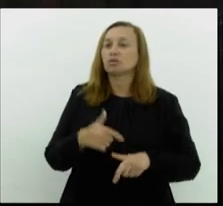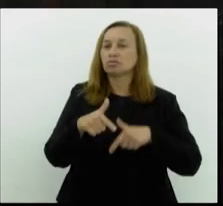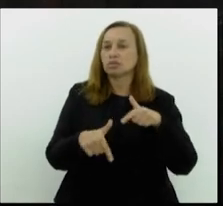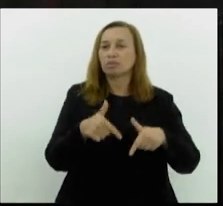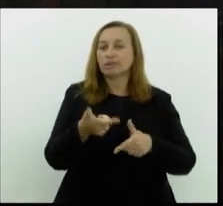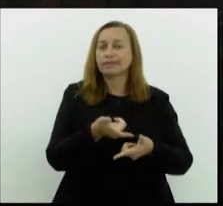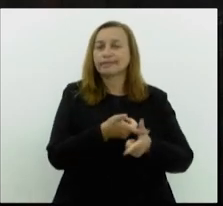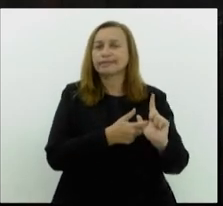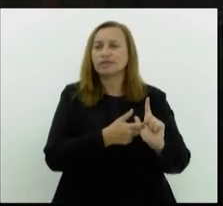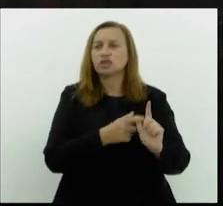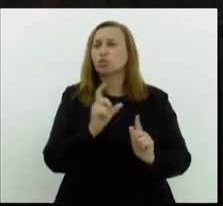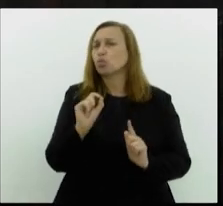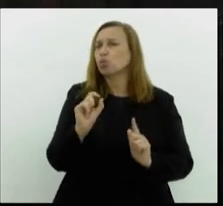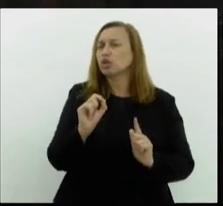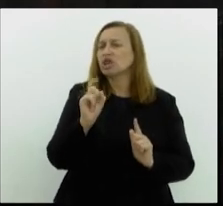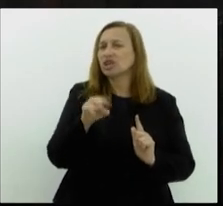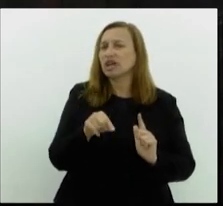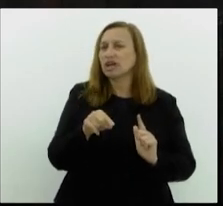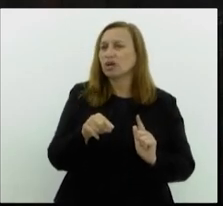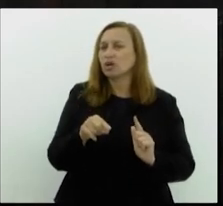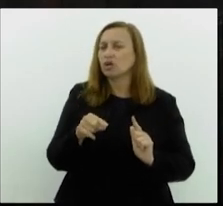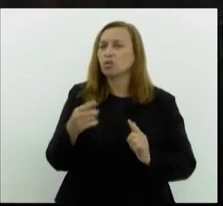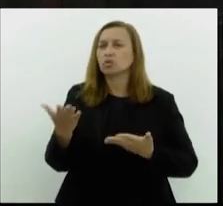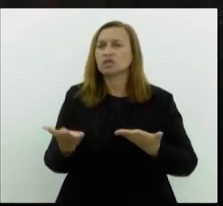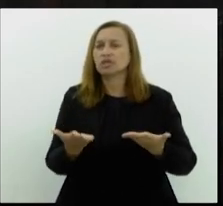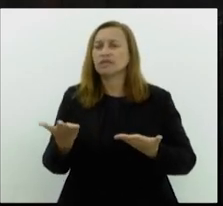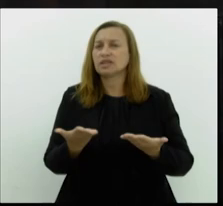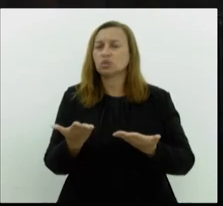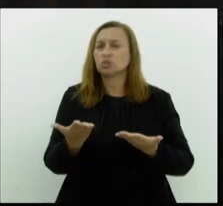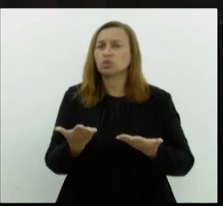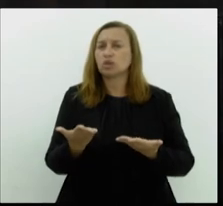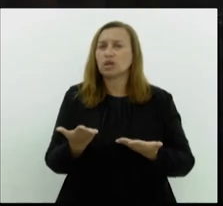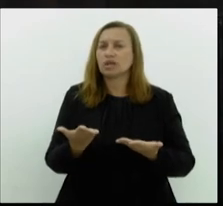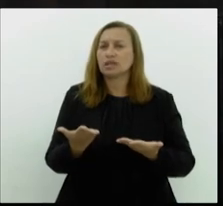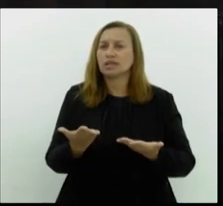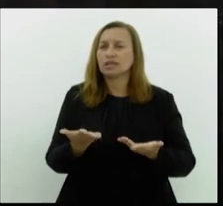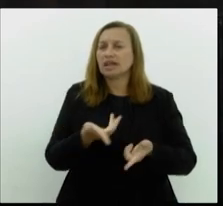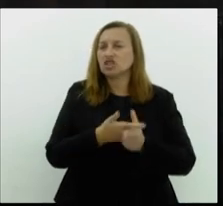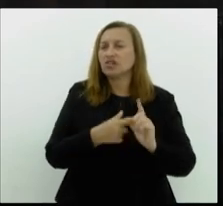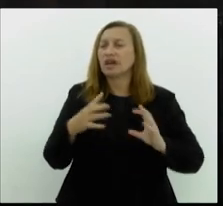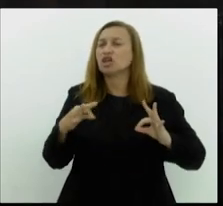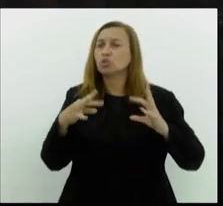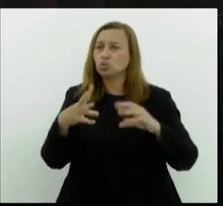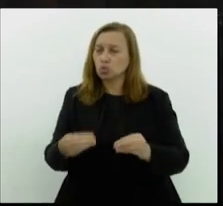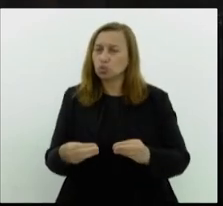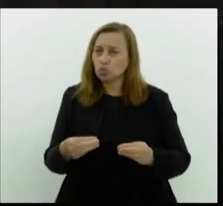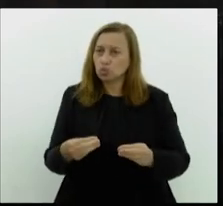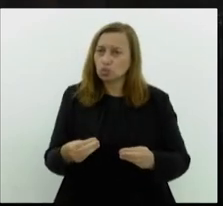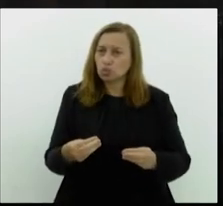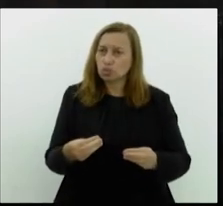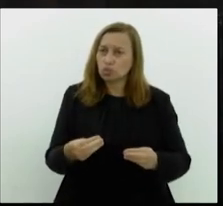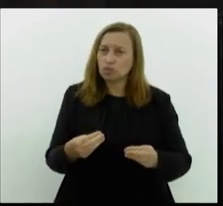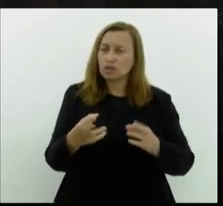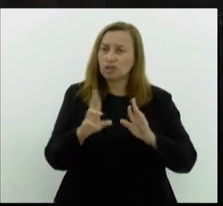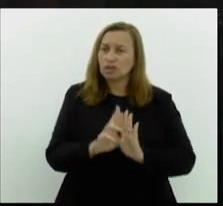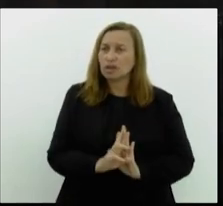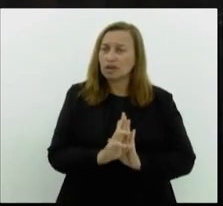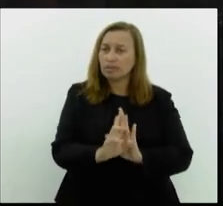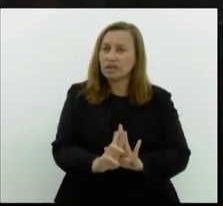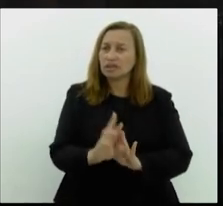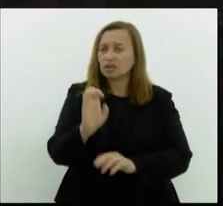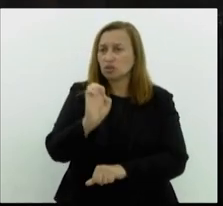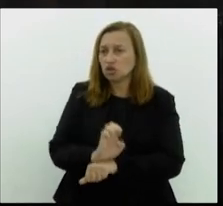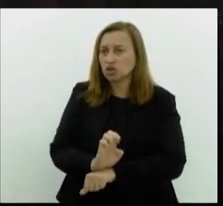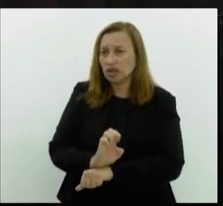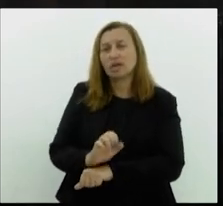O que é o serviço da dívida? É tudo aquilo que representa, que o Estado